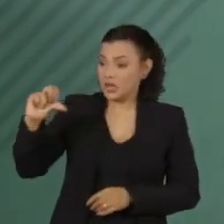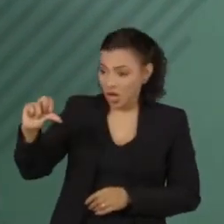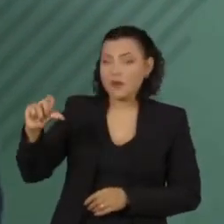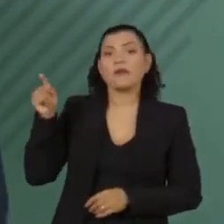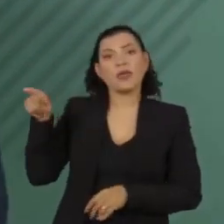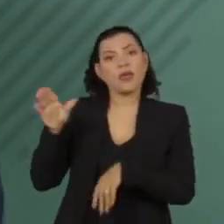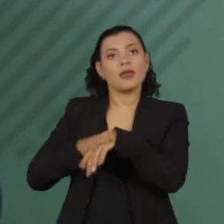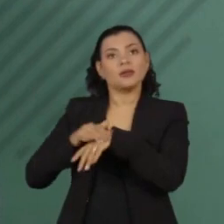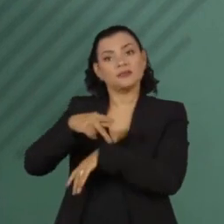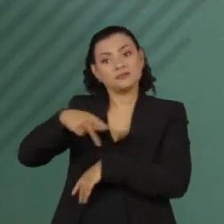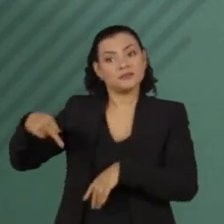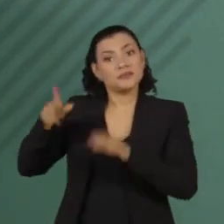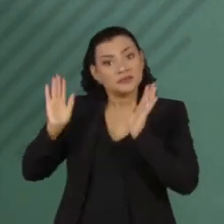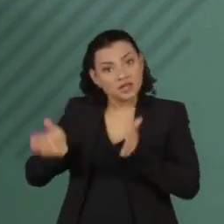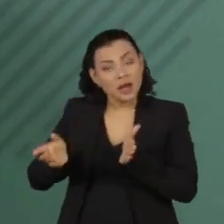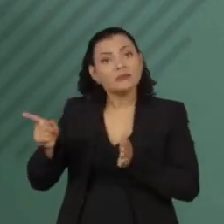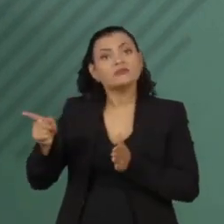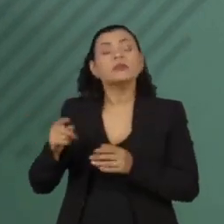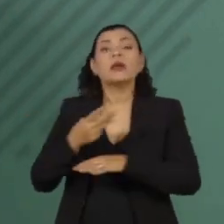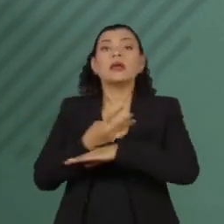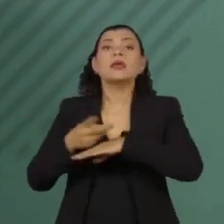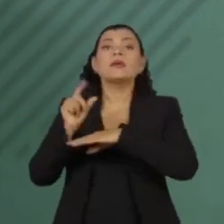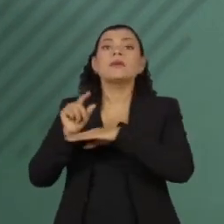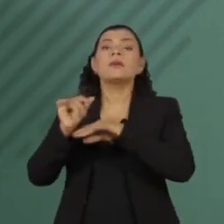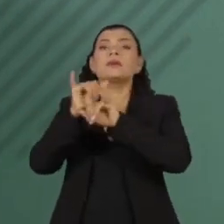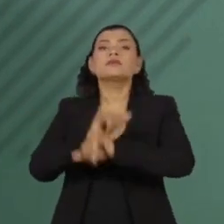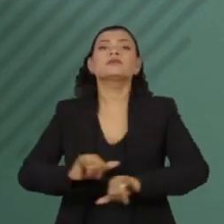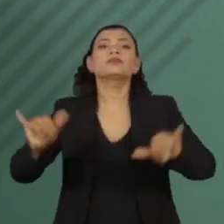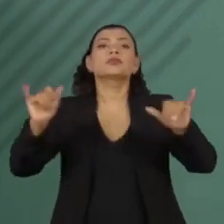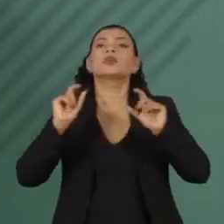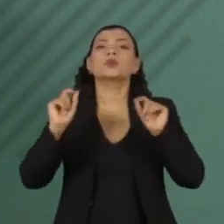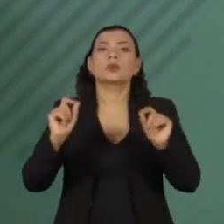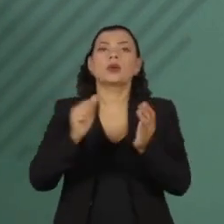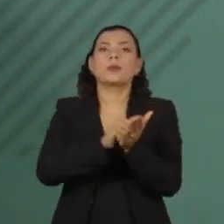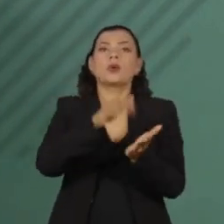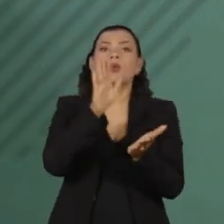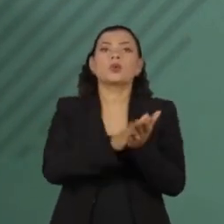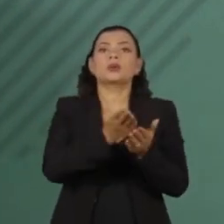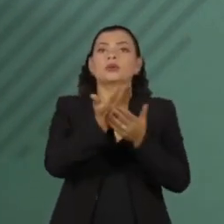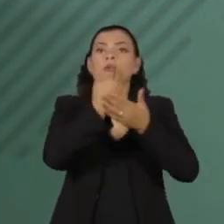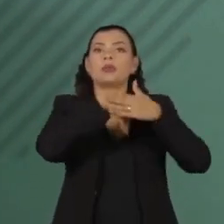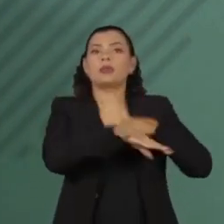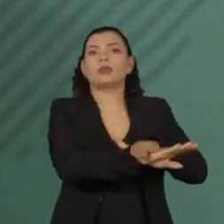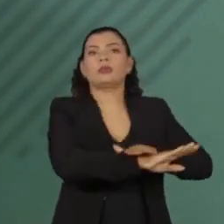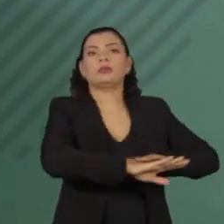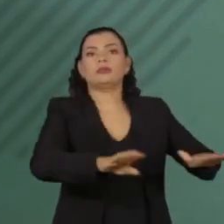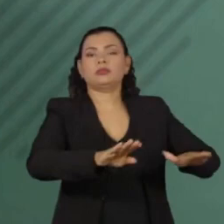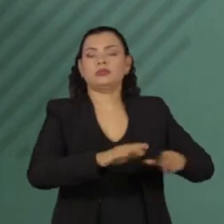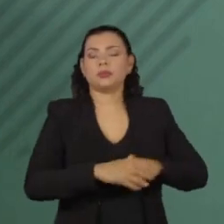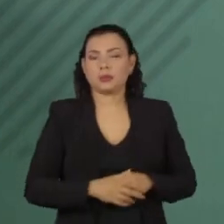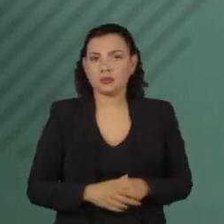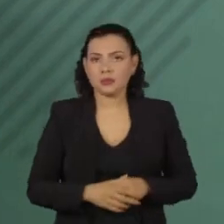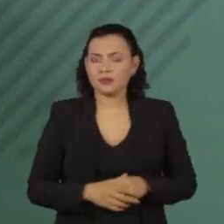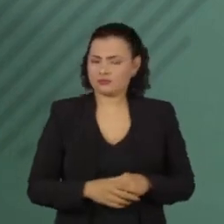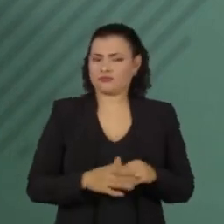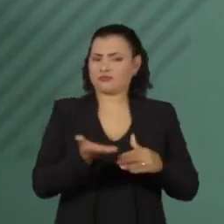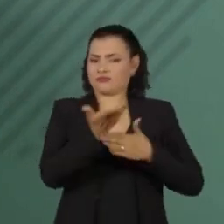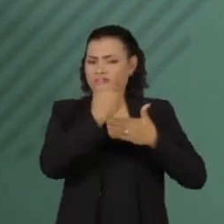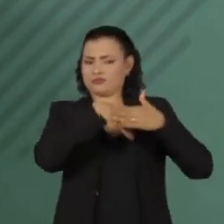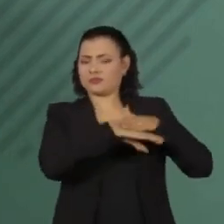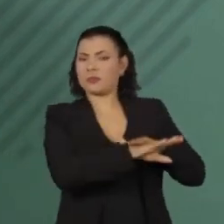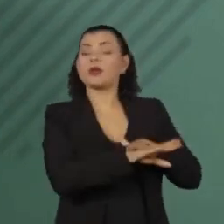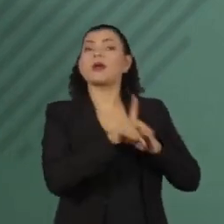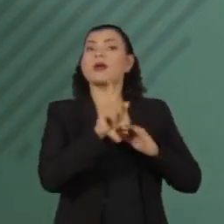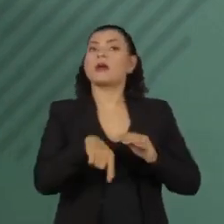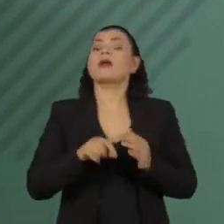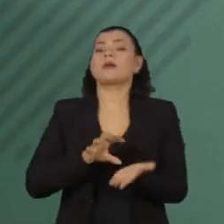quando já era presidente, o Ibama declarou a prescrição da multa. A decisão passou pela mesa do superintendente